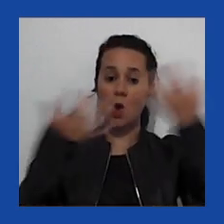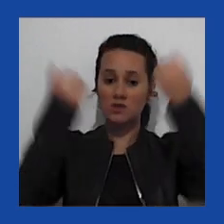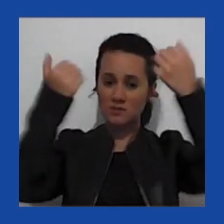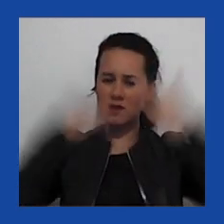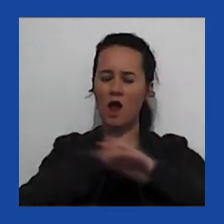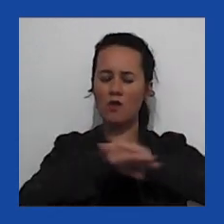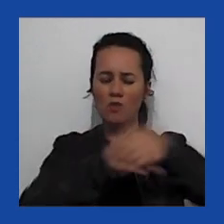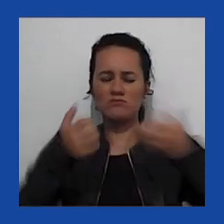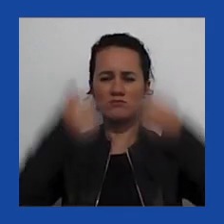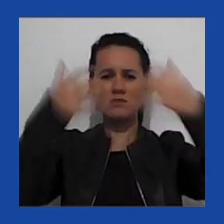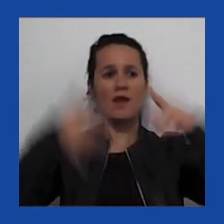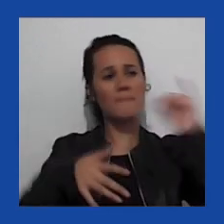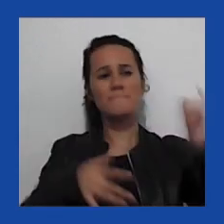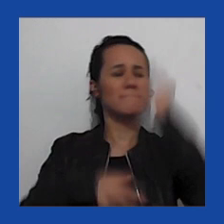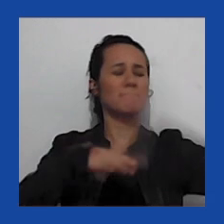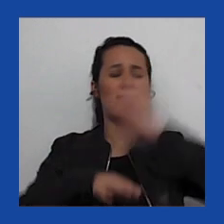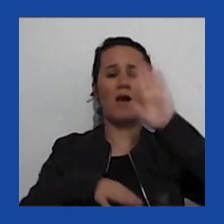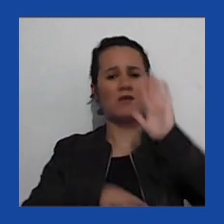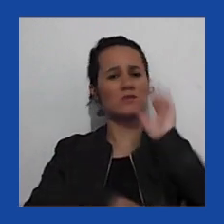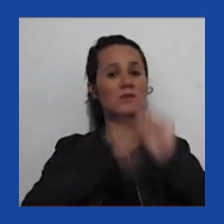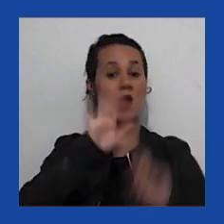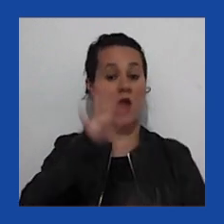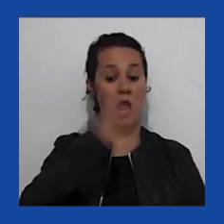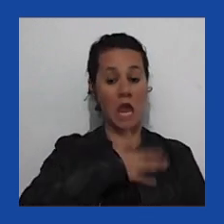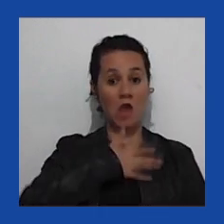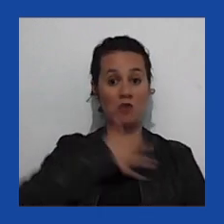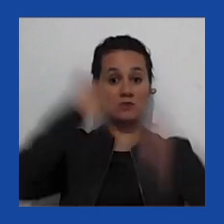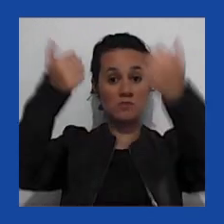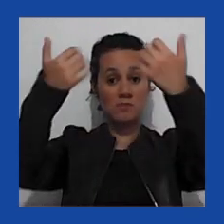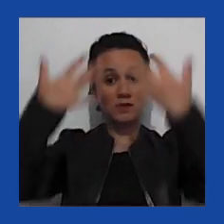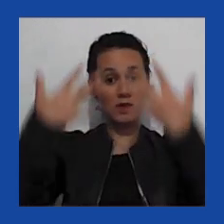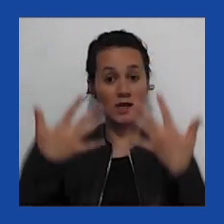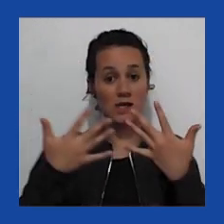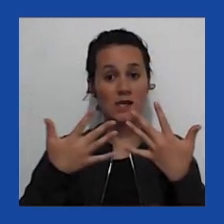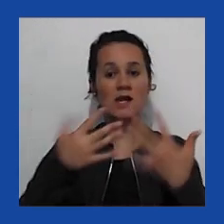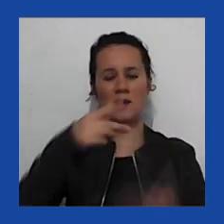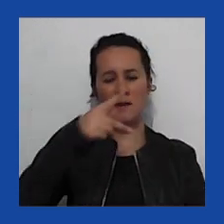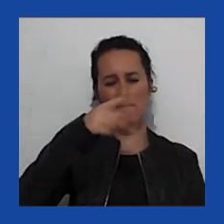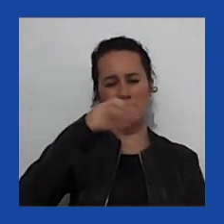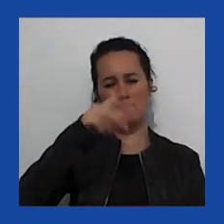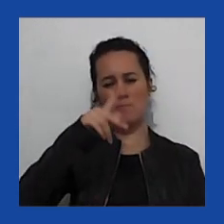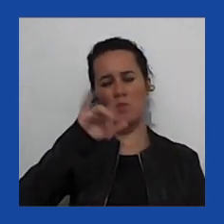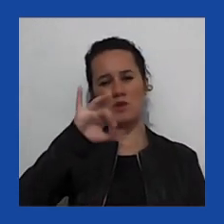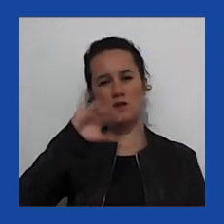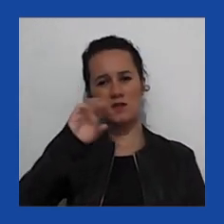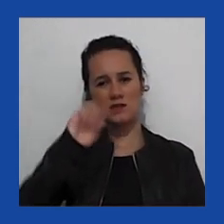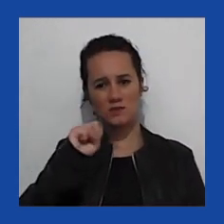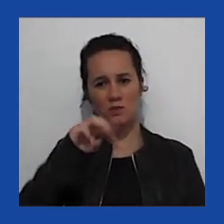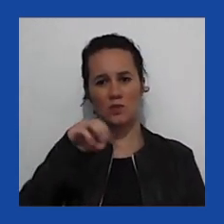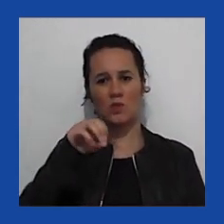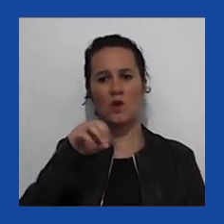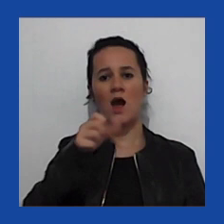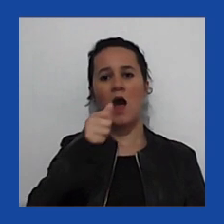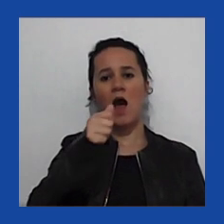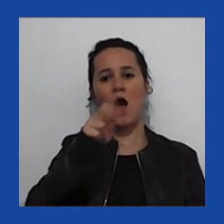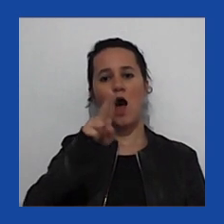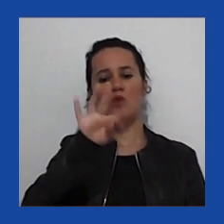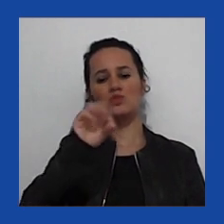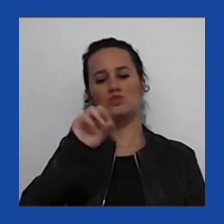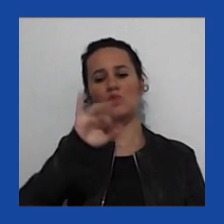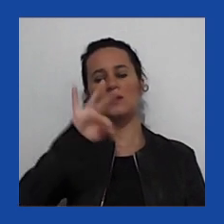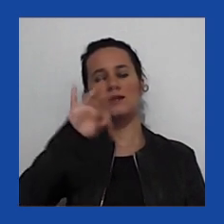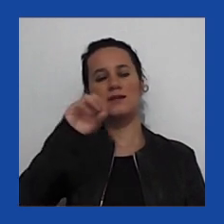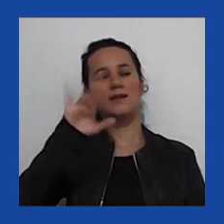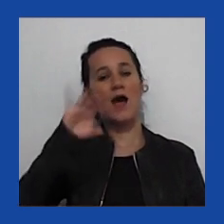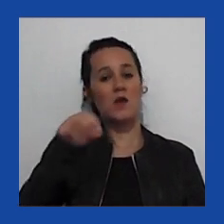noite. Mas, eu não estou dizendo que populismo autoritário é autoritário por causa dessas crenças